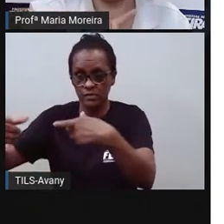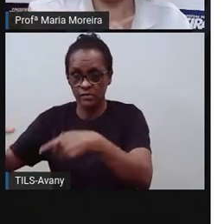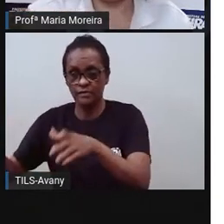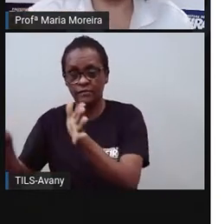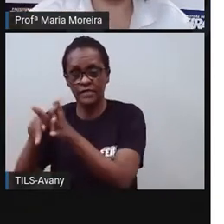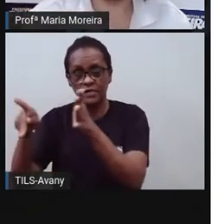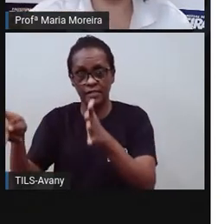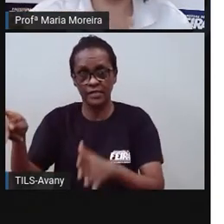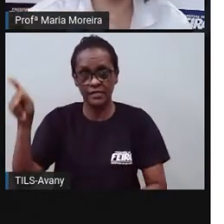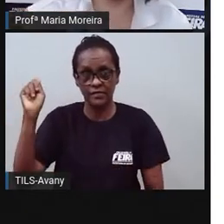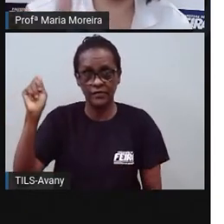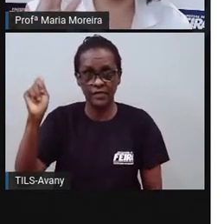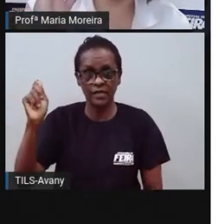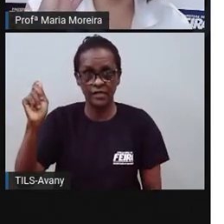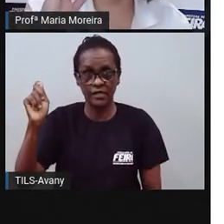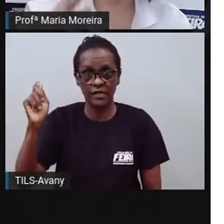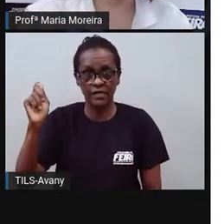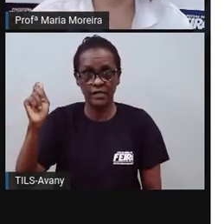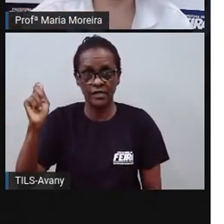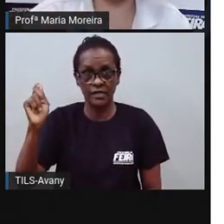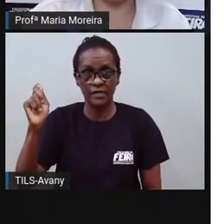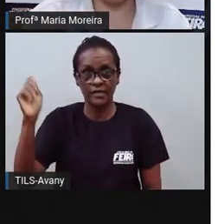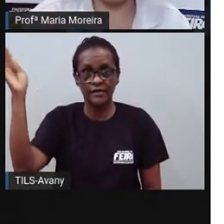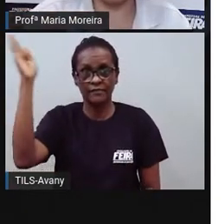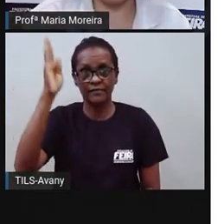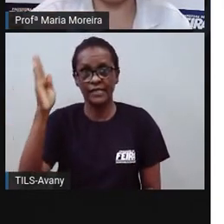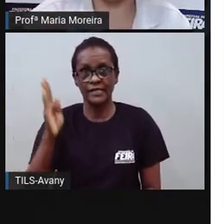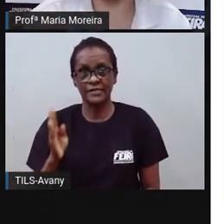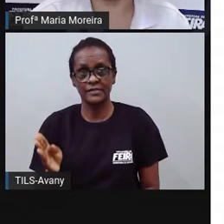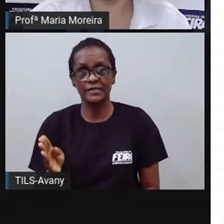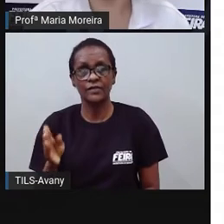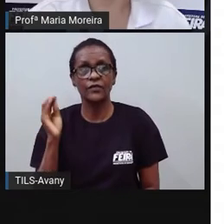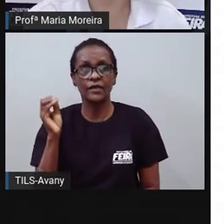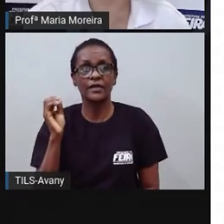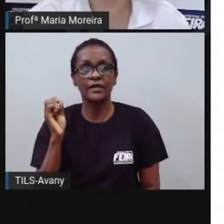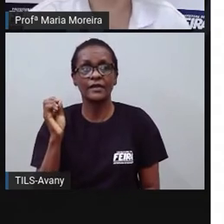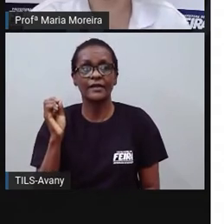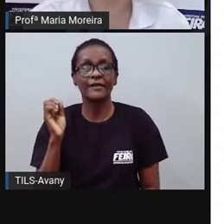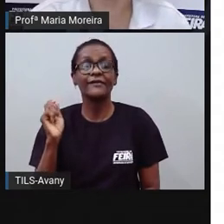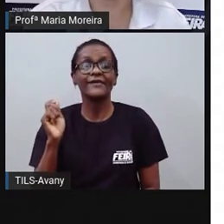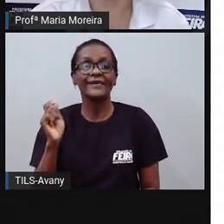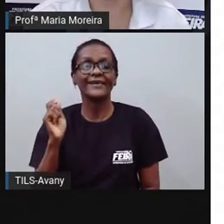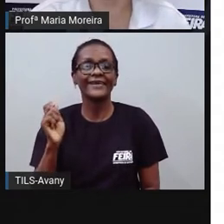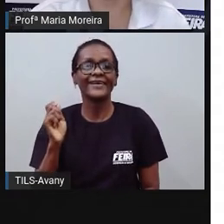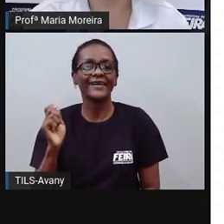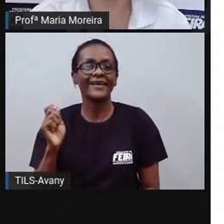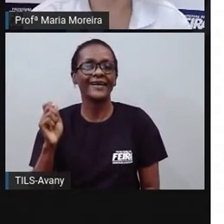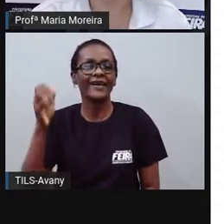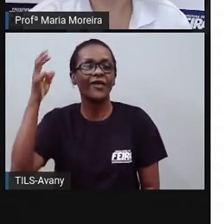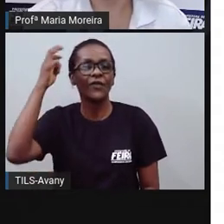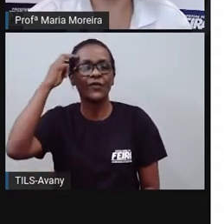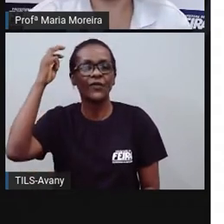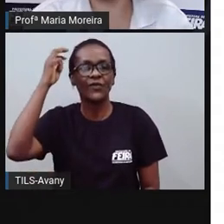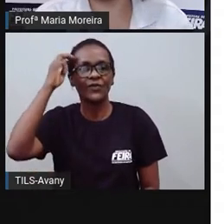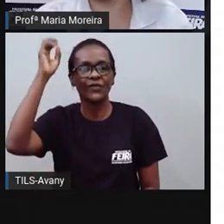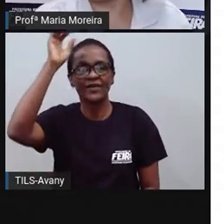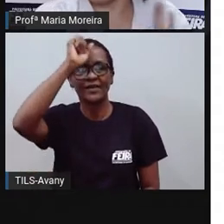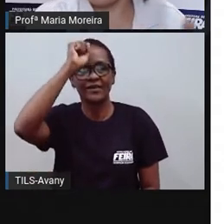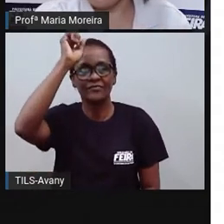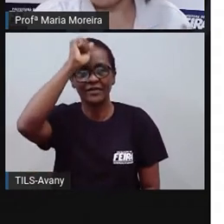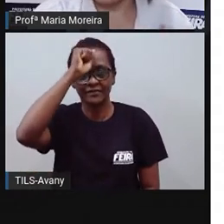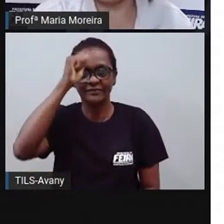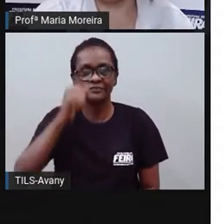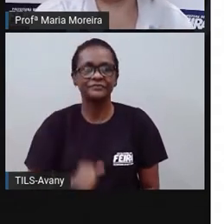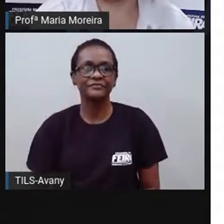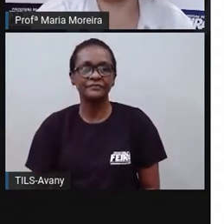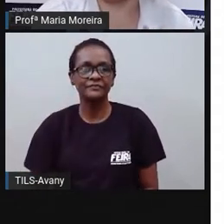o quê? Olha, próximos de quê? Do oceano, né? Então, assim, olha, Rio de Janeiro, Espírito Santo, São Paulo, Minas, Minas já